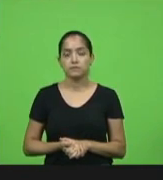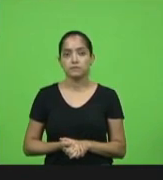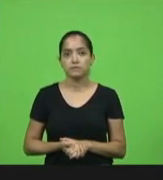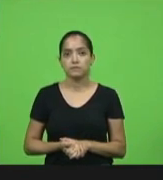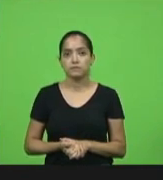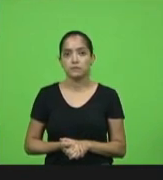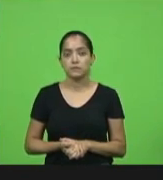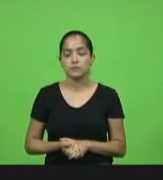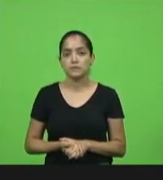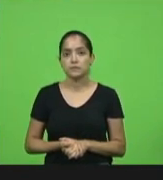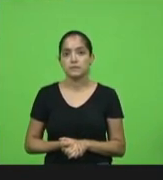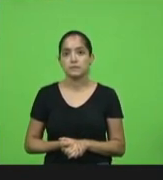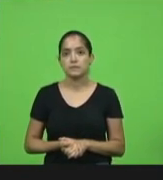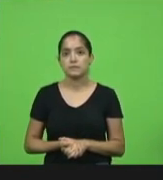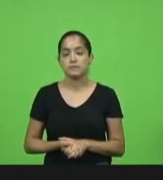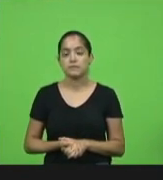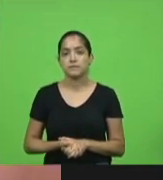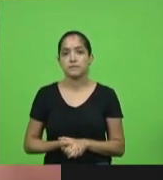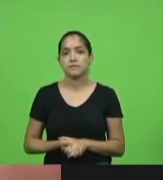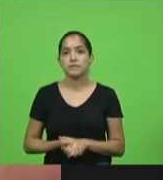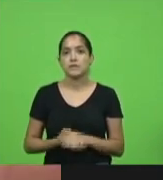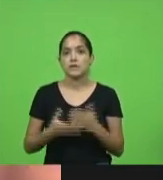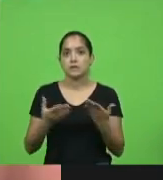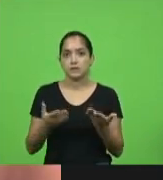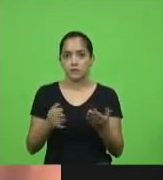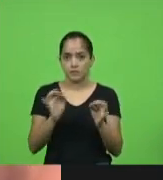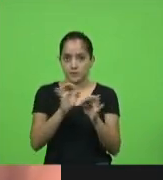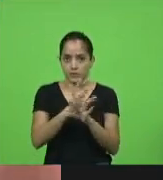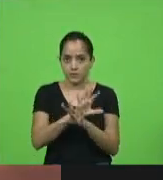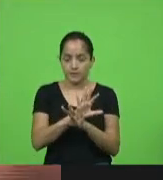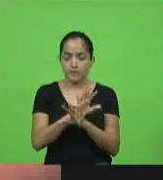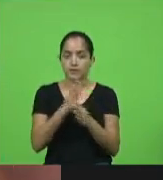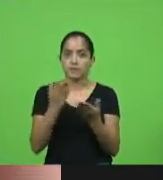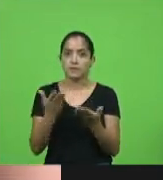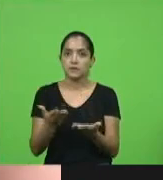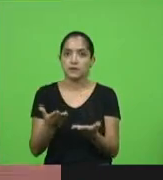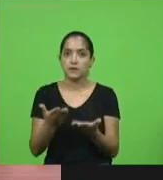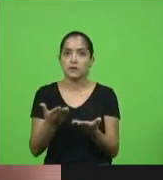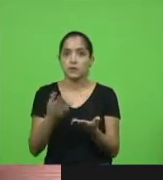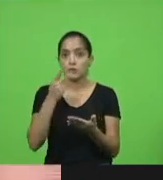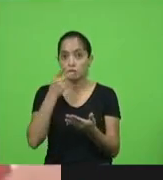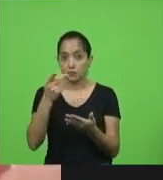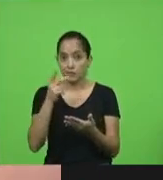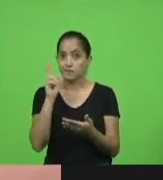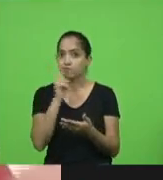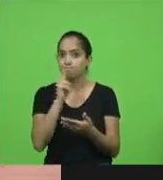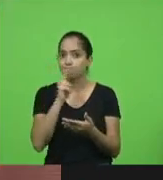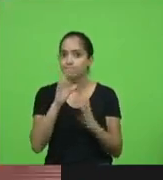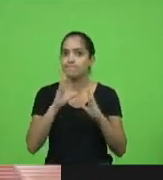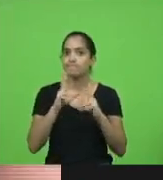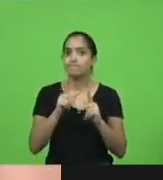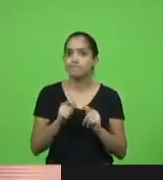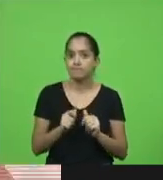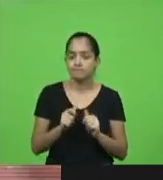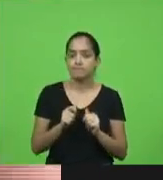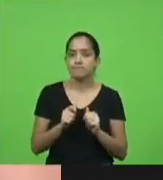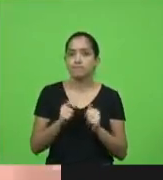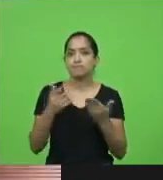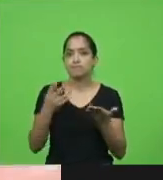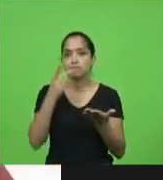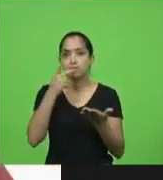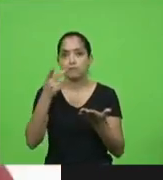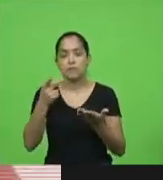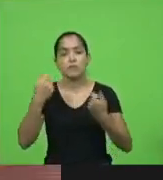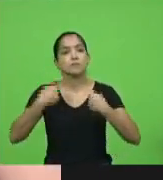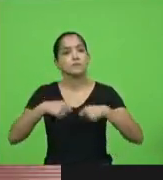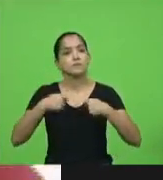para concluir para concluir senhor presidente quando falo em emergência sanitária falo que precisamos